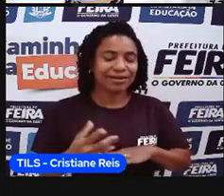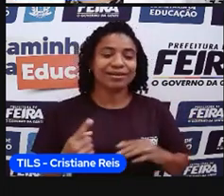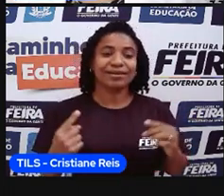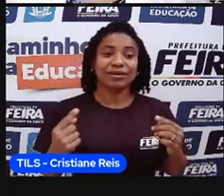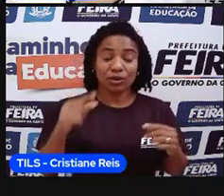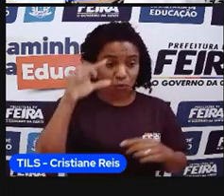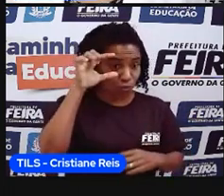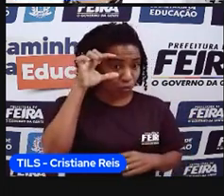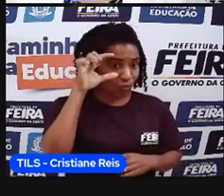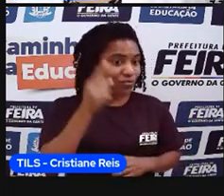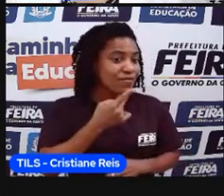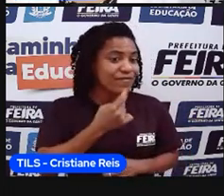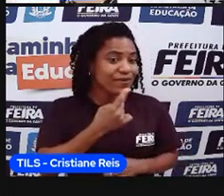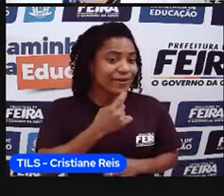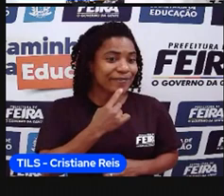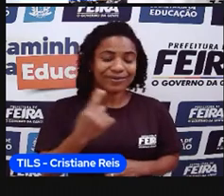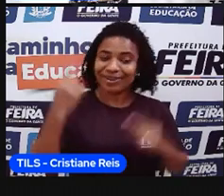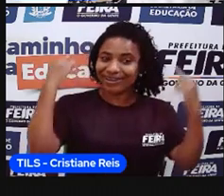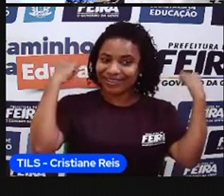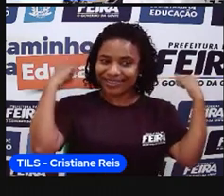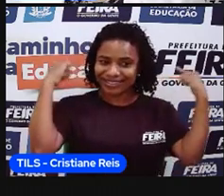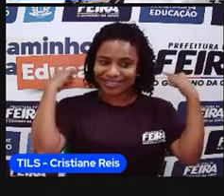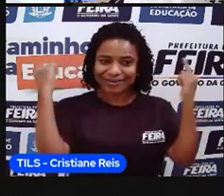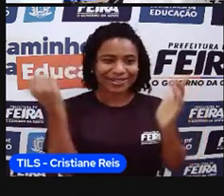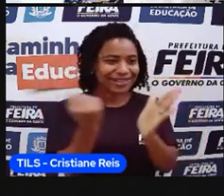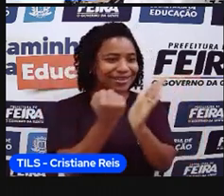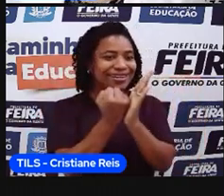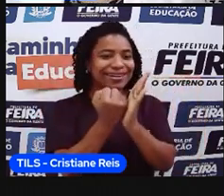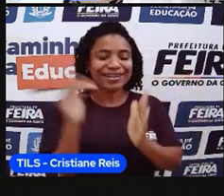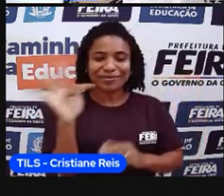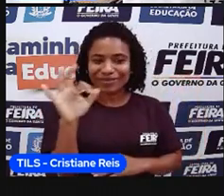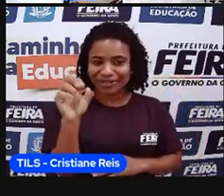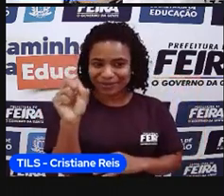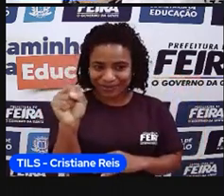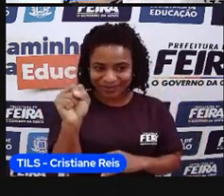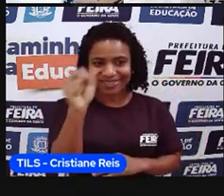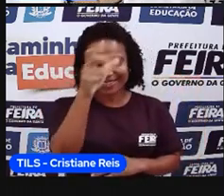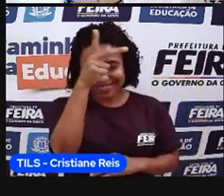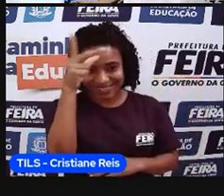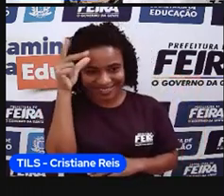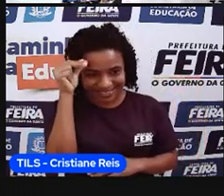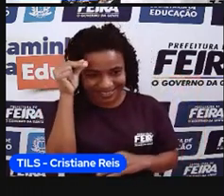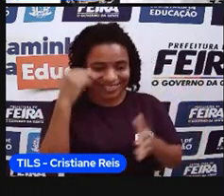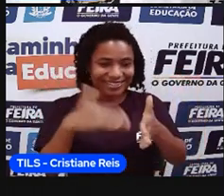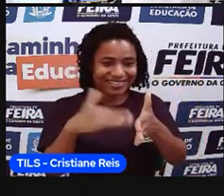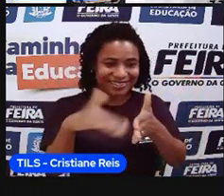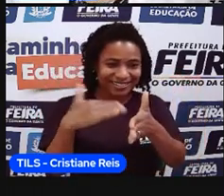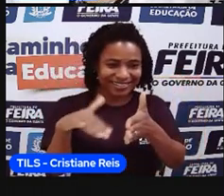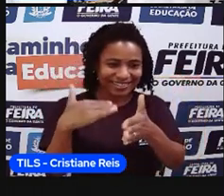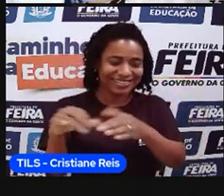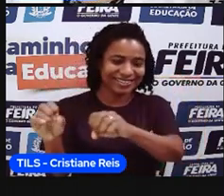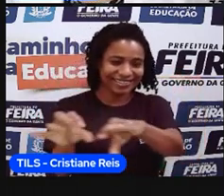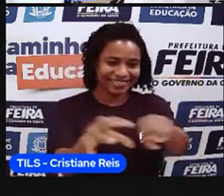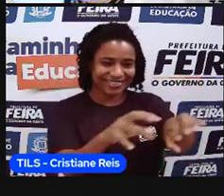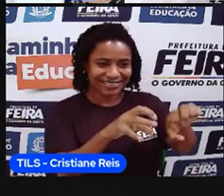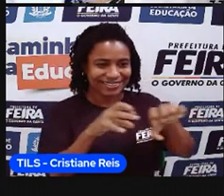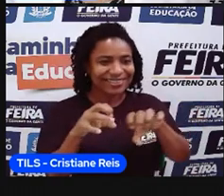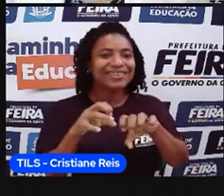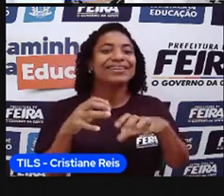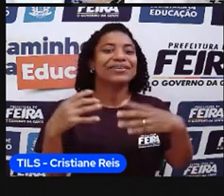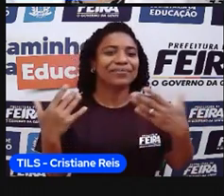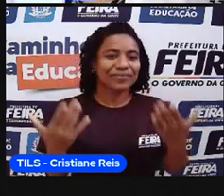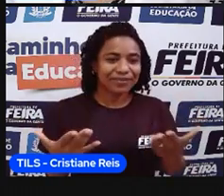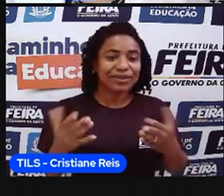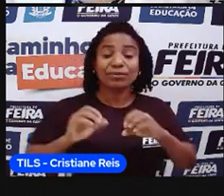o logo da Prefeitura de Feira de Santa Ana e o logo da Secretaria de Educação. E nós vamos ter